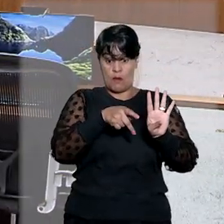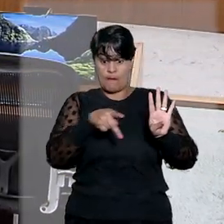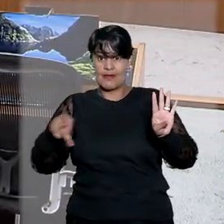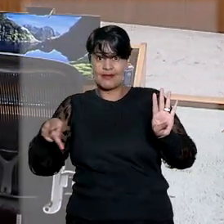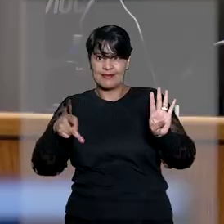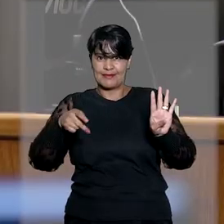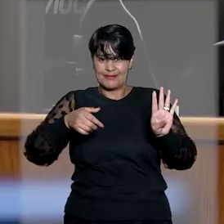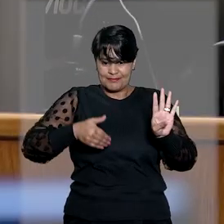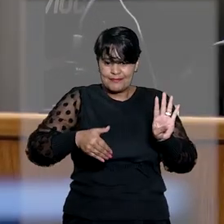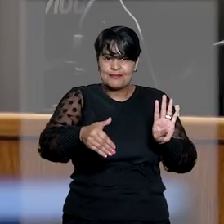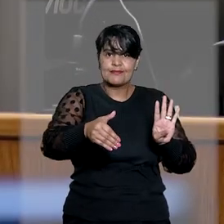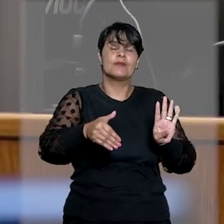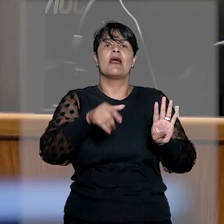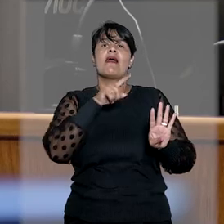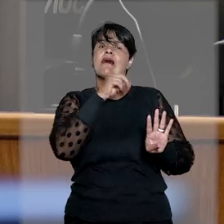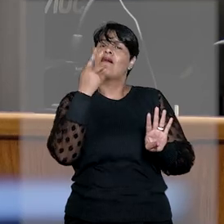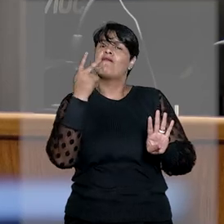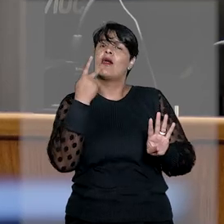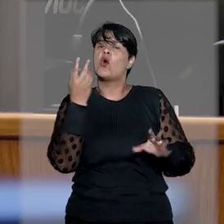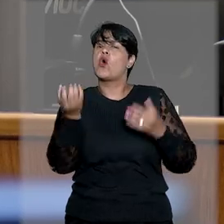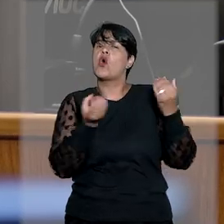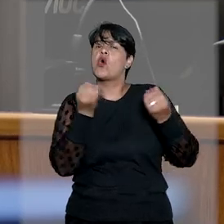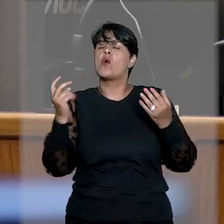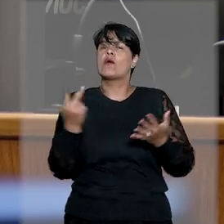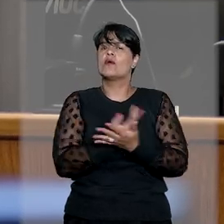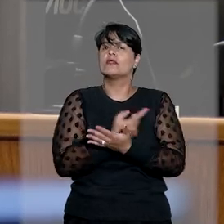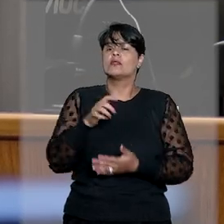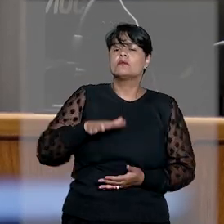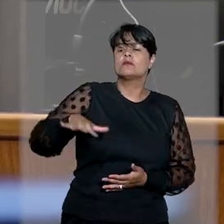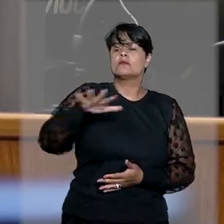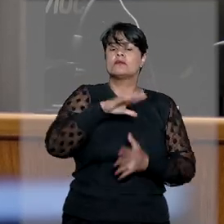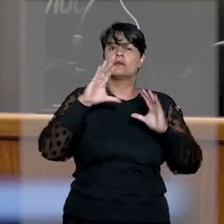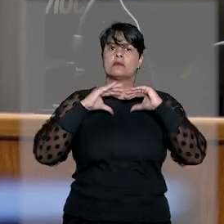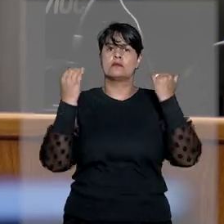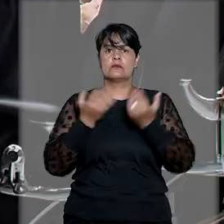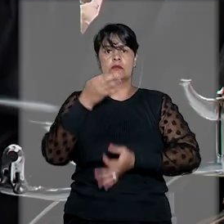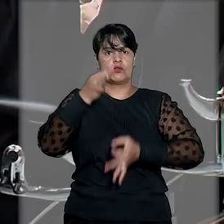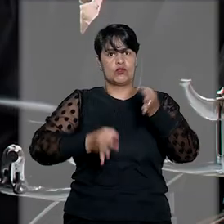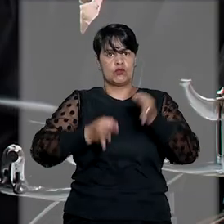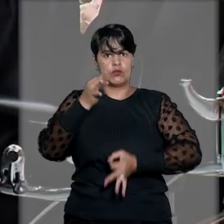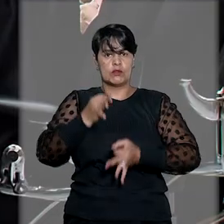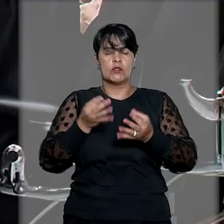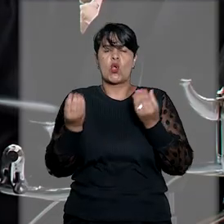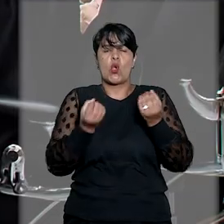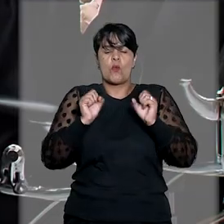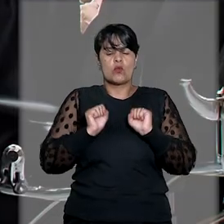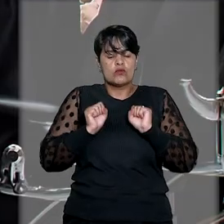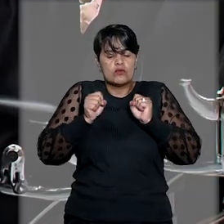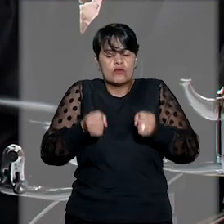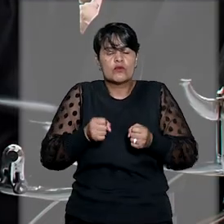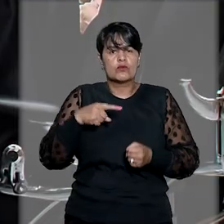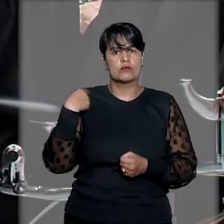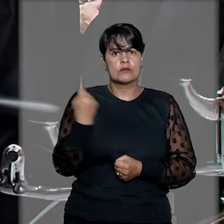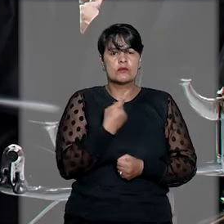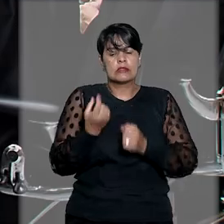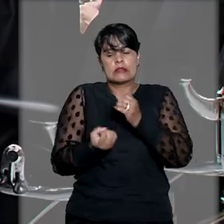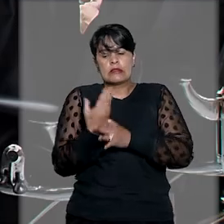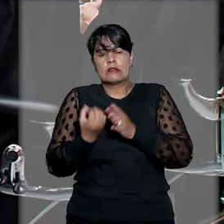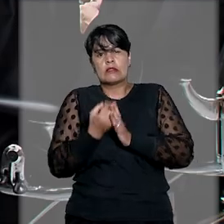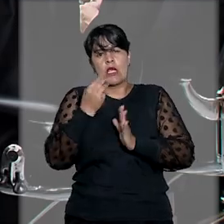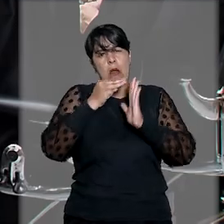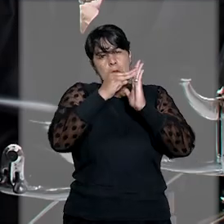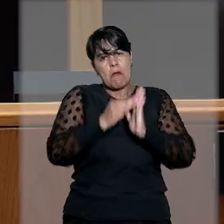Maria Tereza falou sobre a presença do STJ na Comunidade Jurídica Internacional, o esforço da Corte para a elaboração